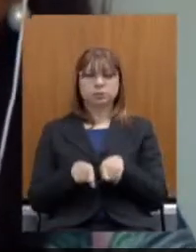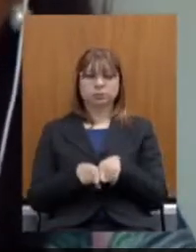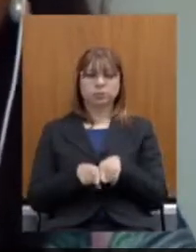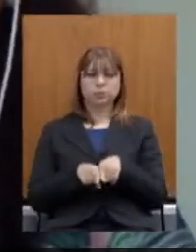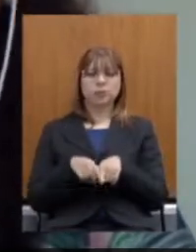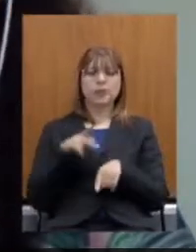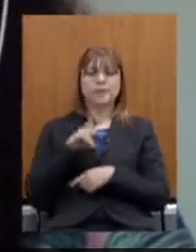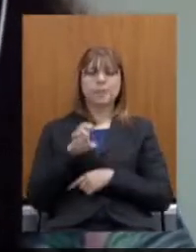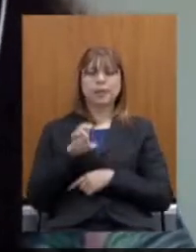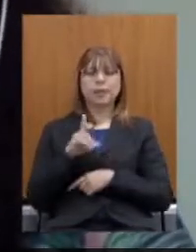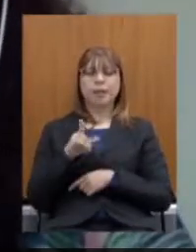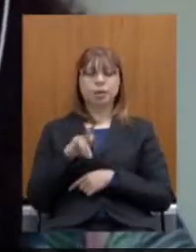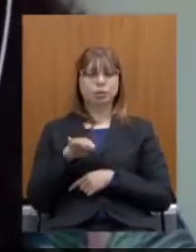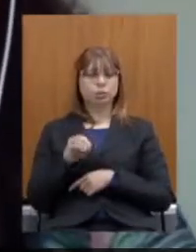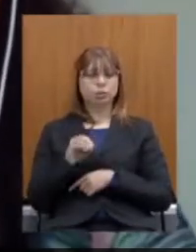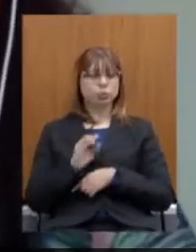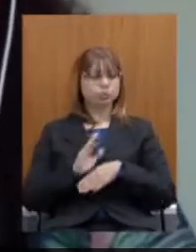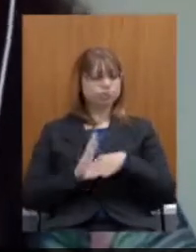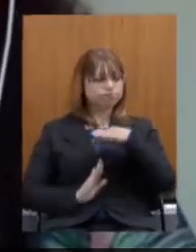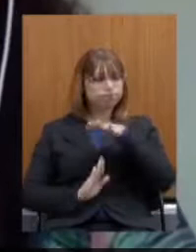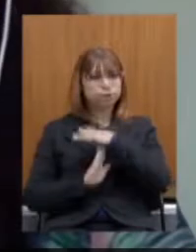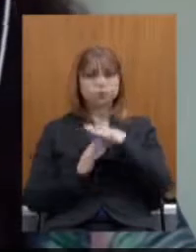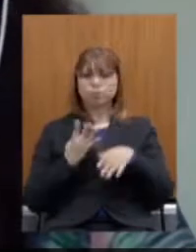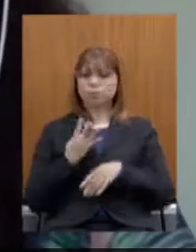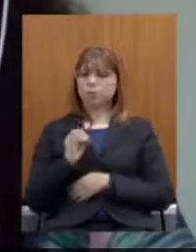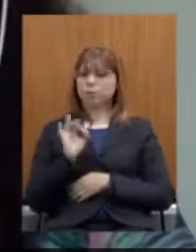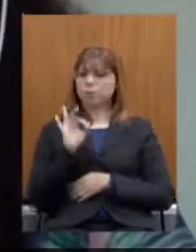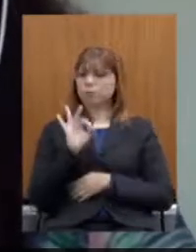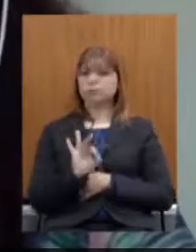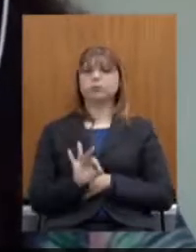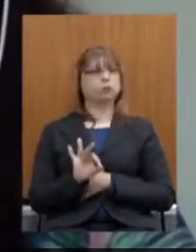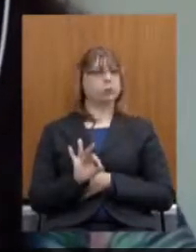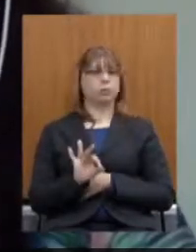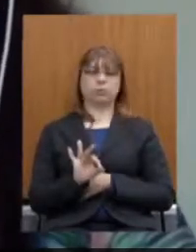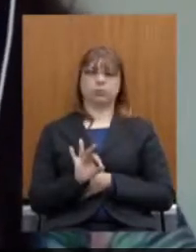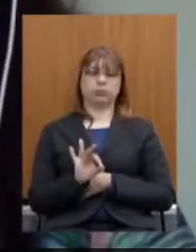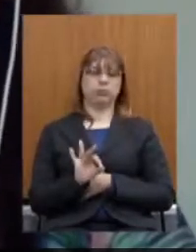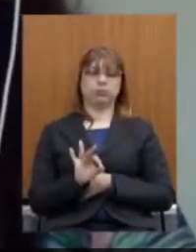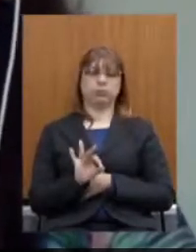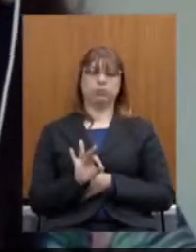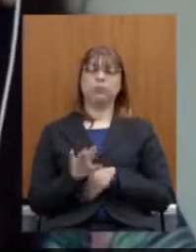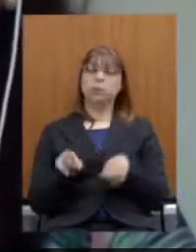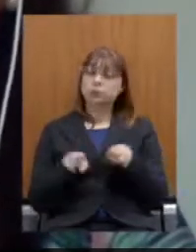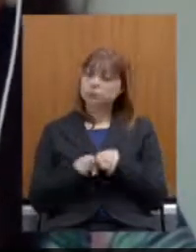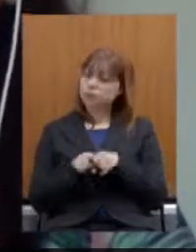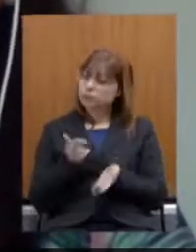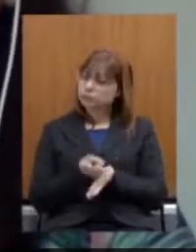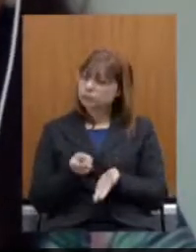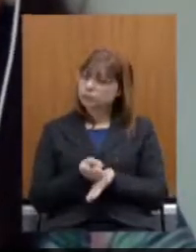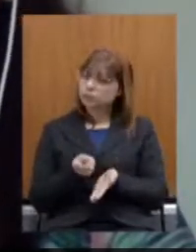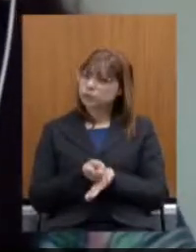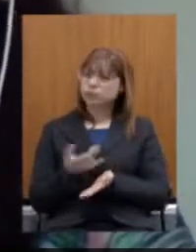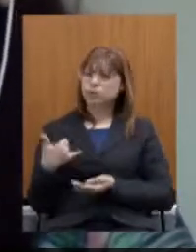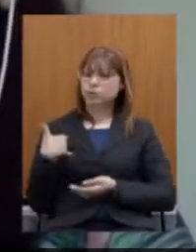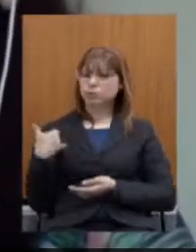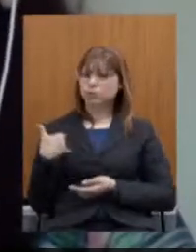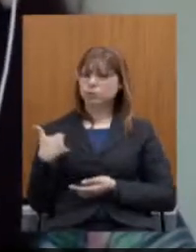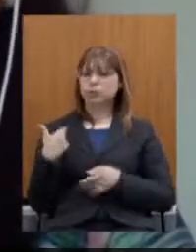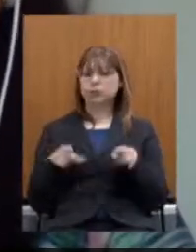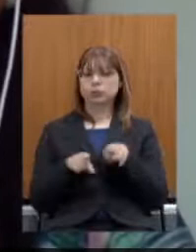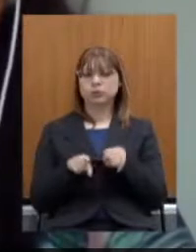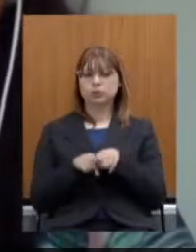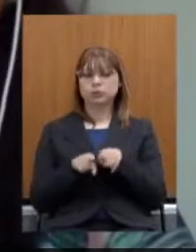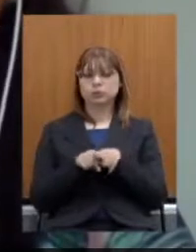40% sobre o tempo faltante e a manutenção das idades e tempo de